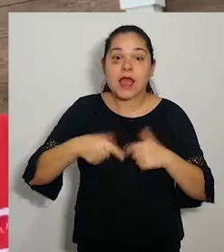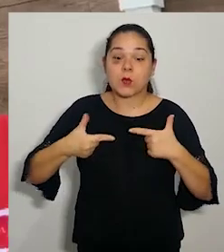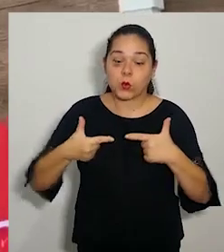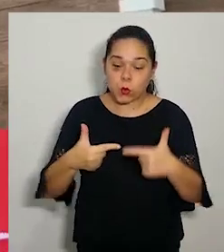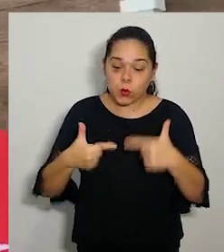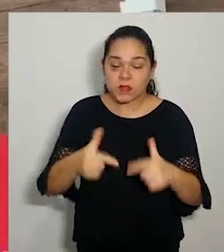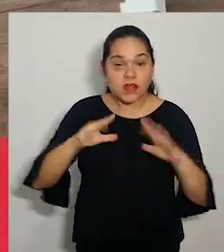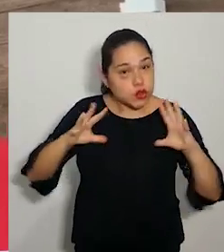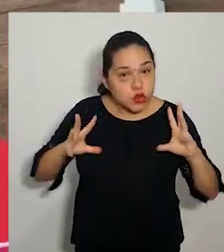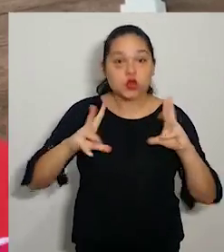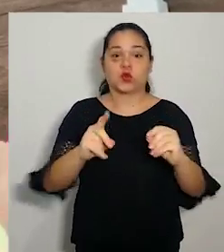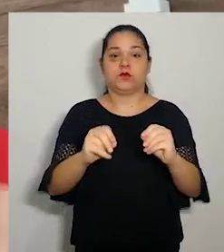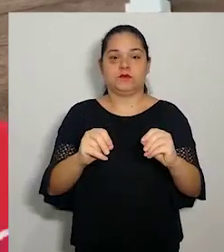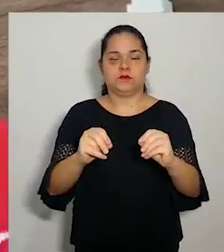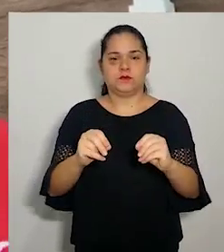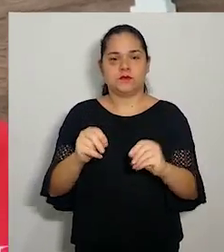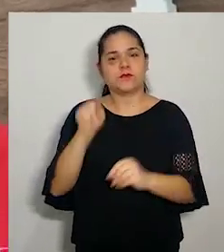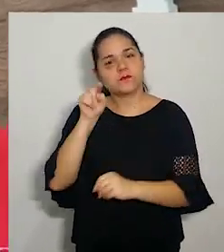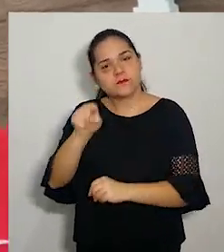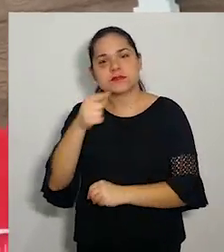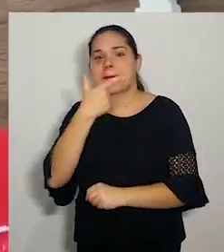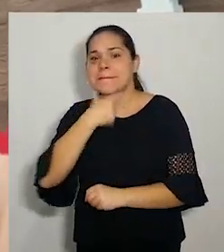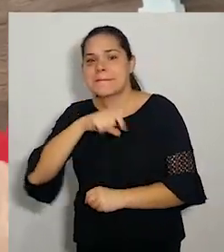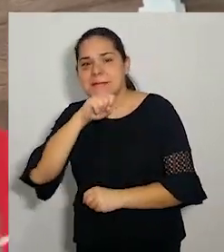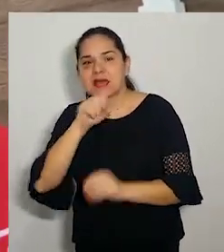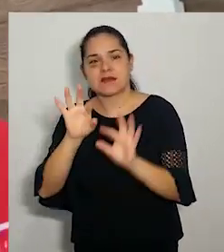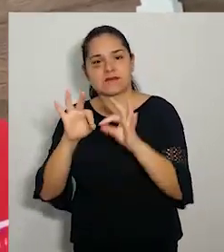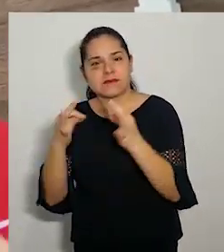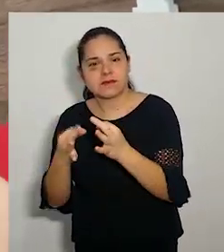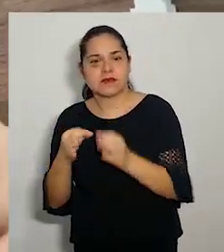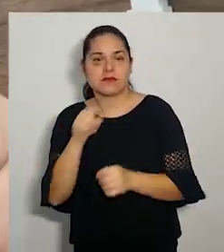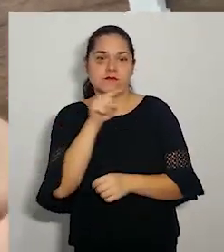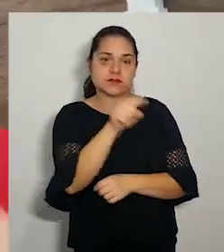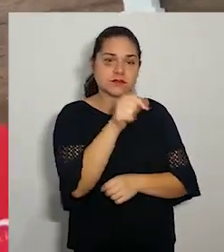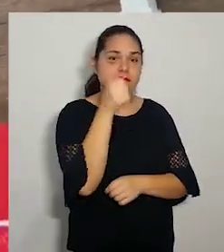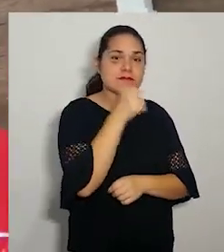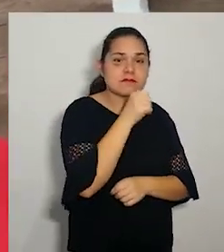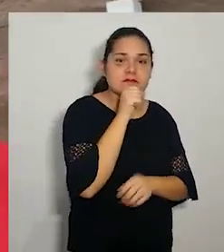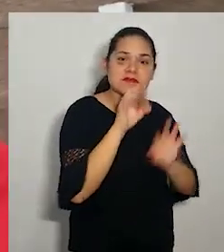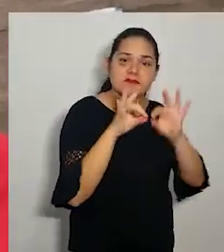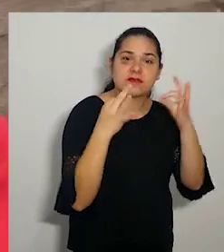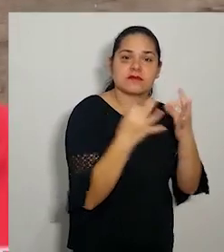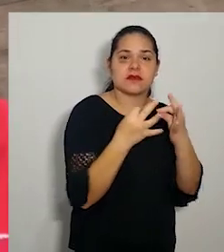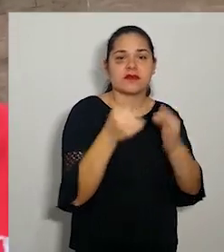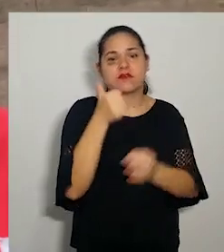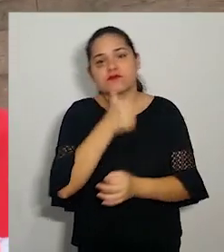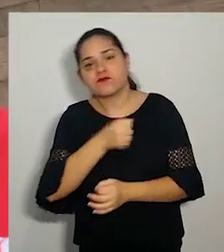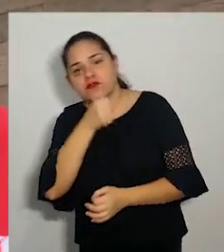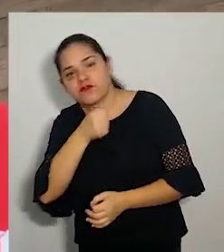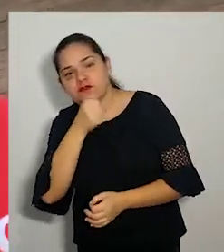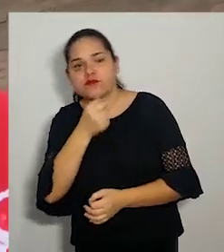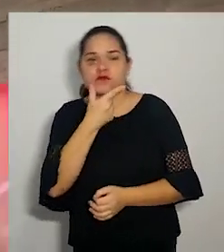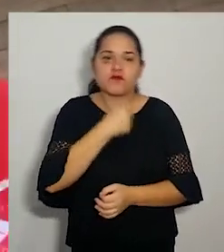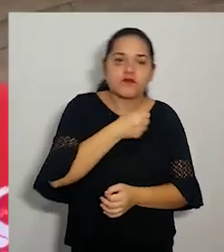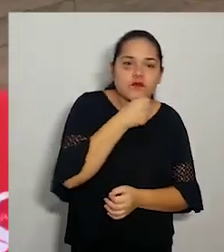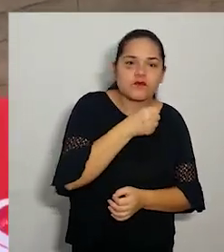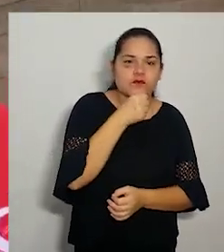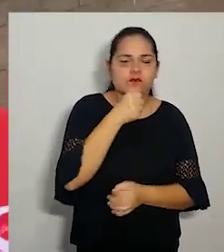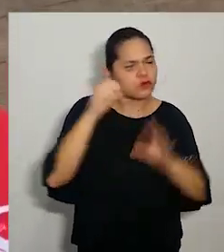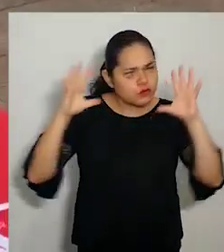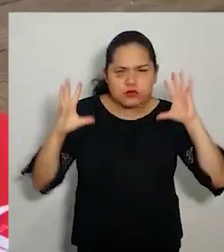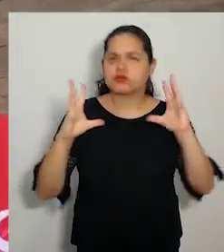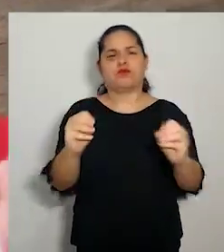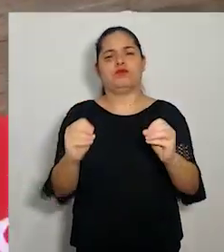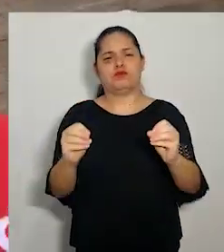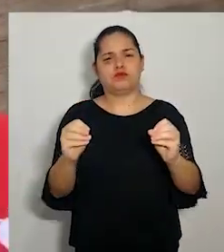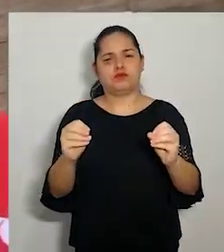você, pai de família, de você, mãe de família, da sua avó, do vô e de todos. Começa